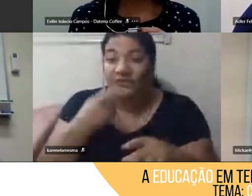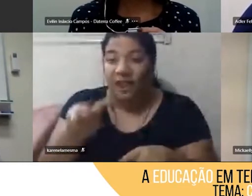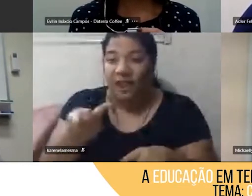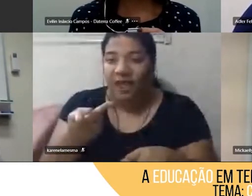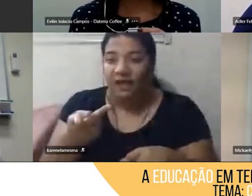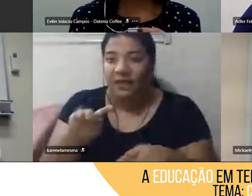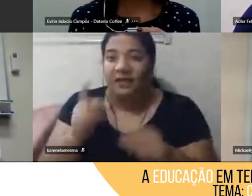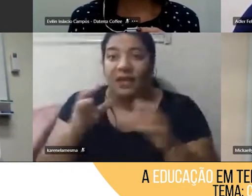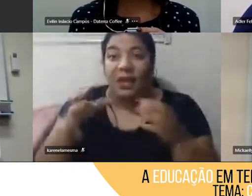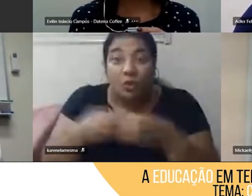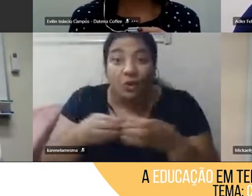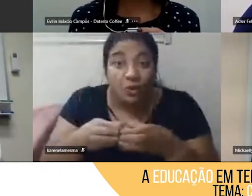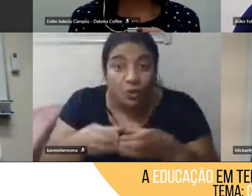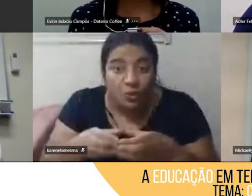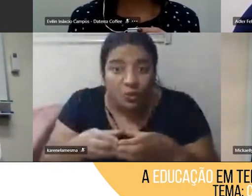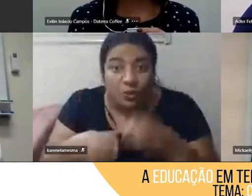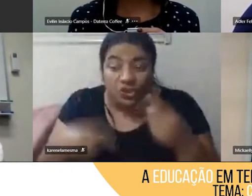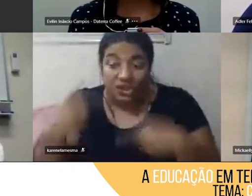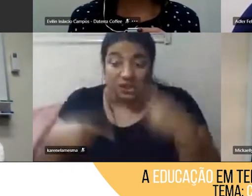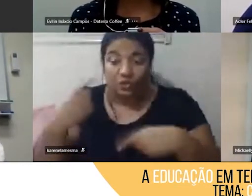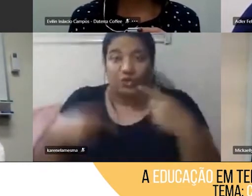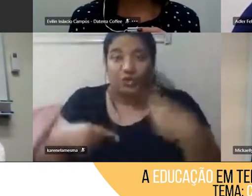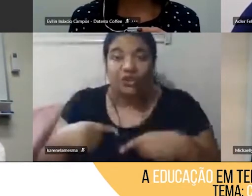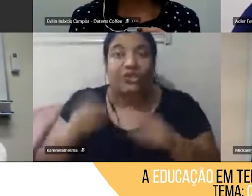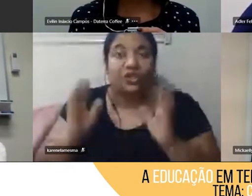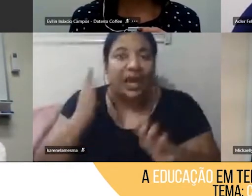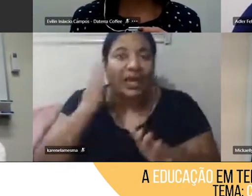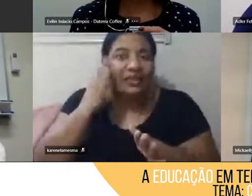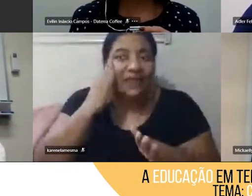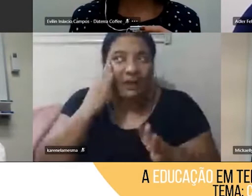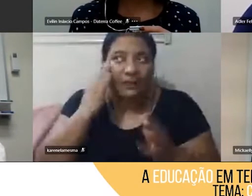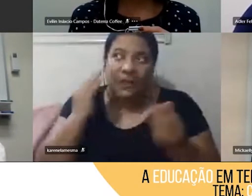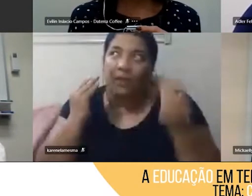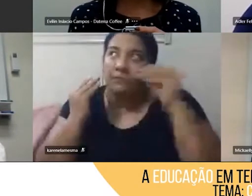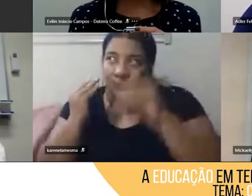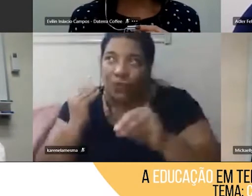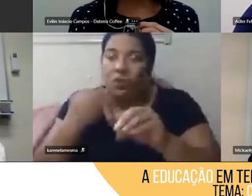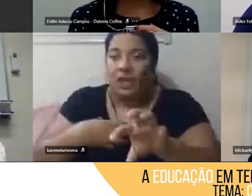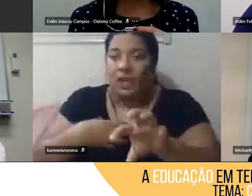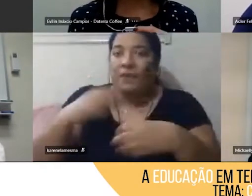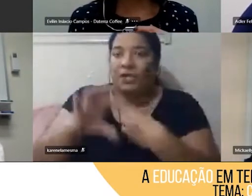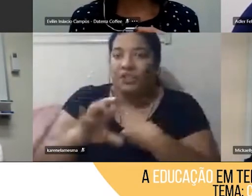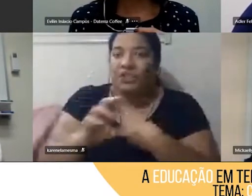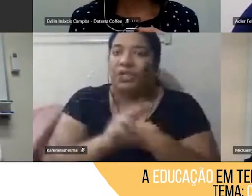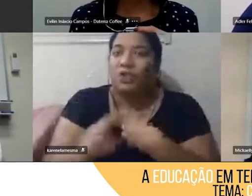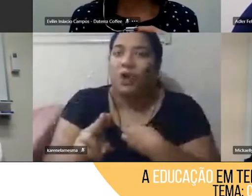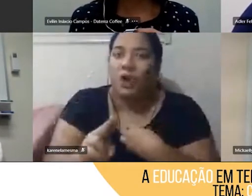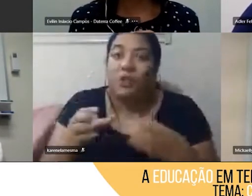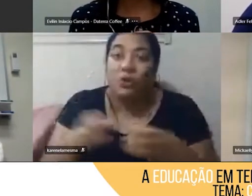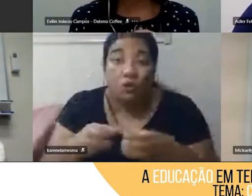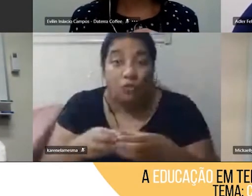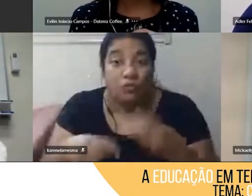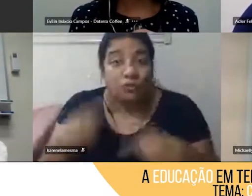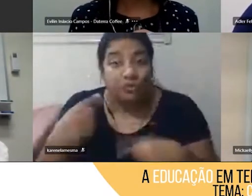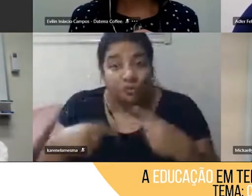nomeia a empatia. Então, esses espaços precisam ser pensados por nós, educadores,